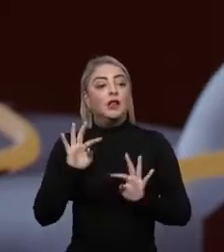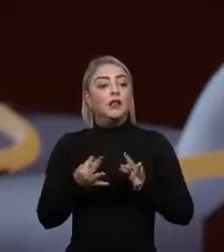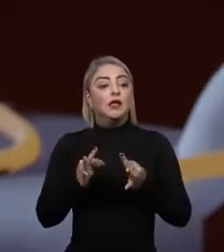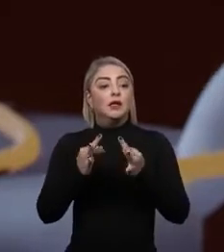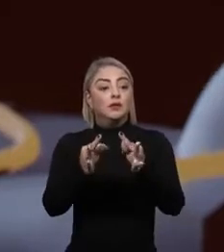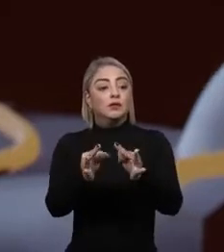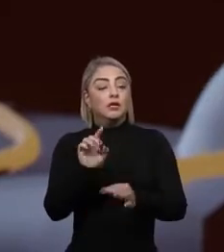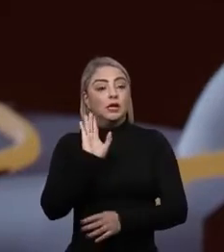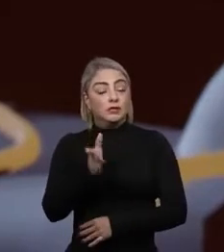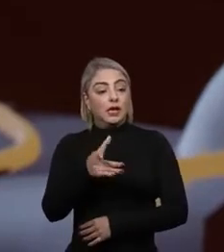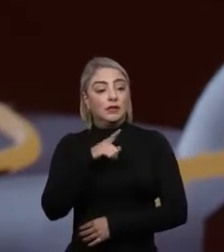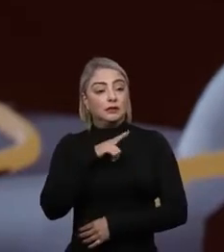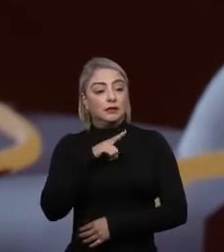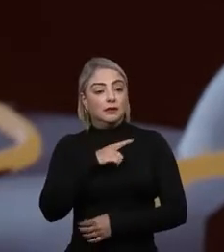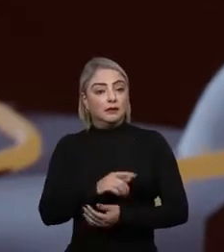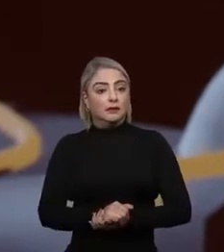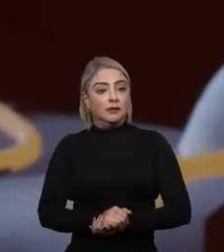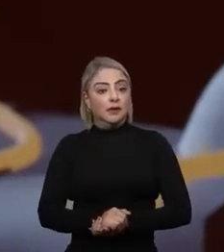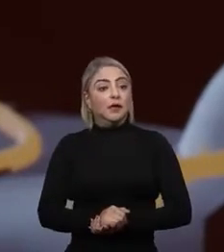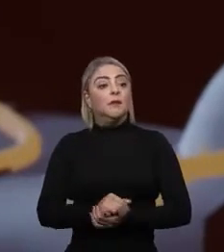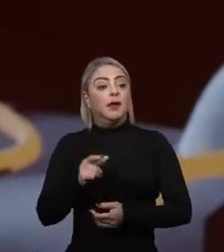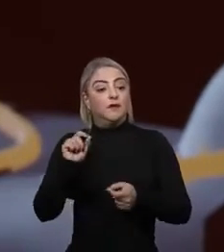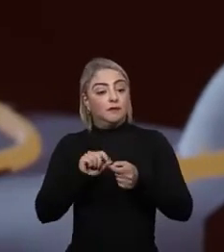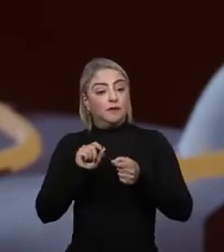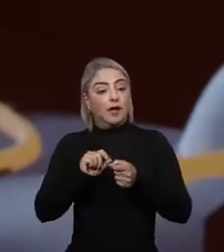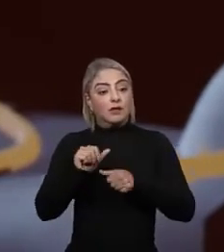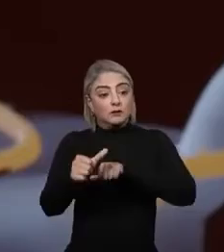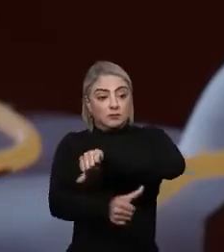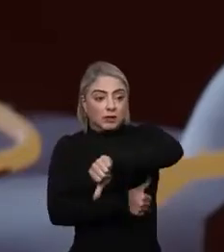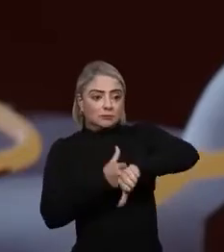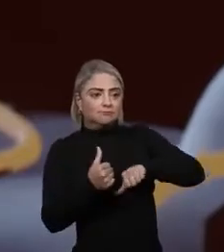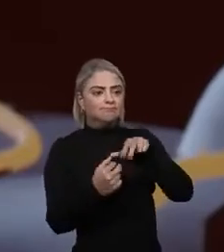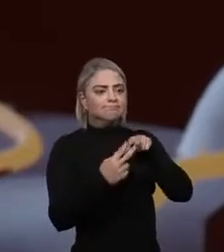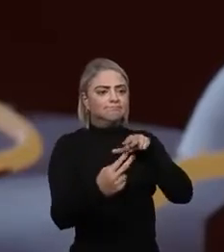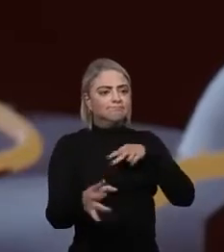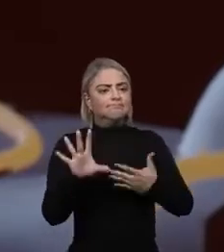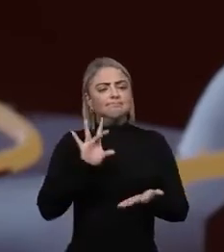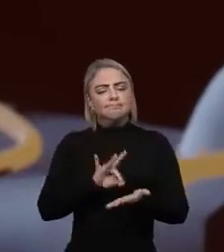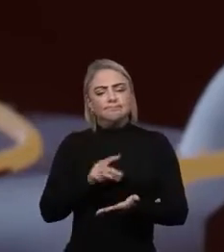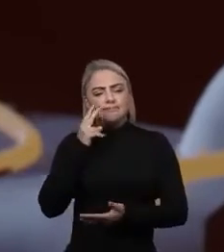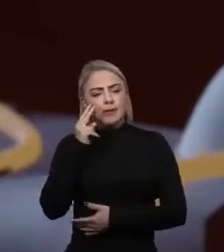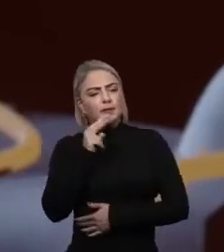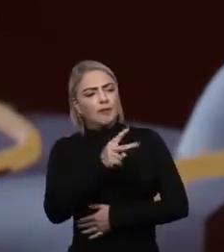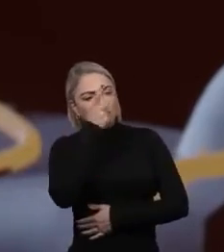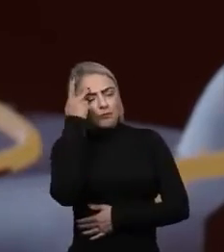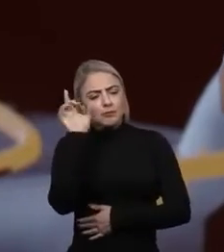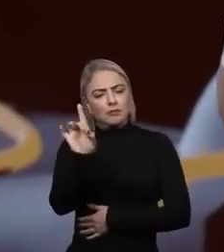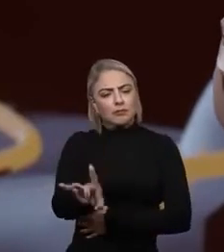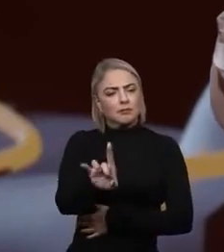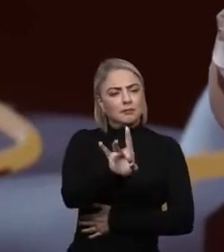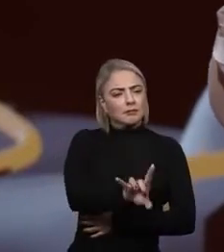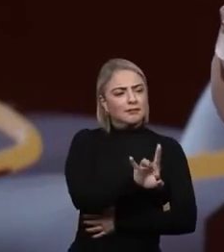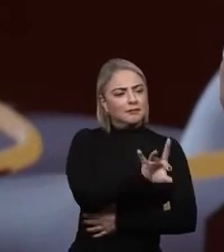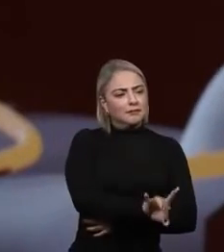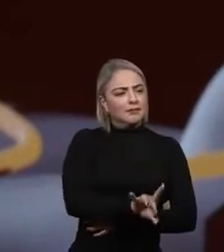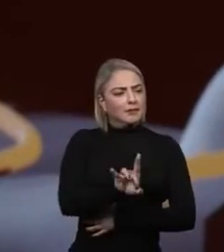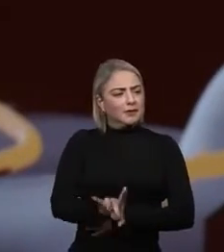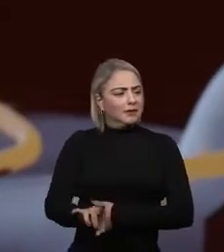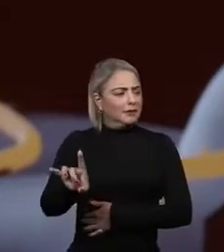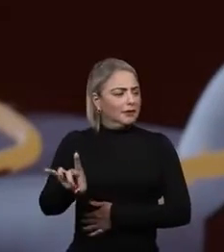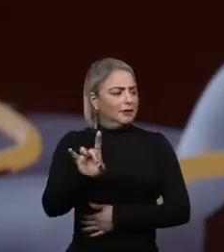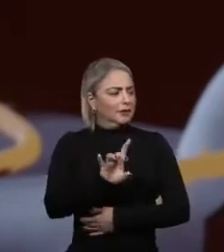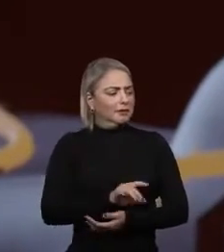naquilo que já existe. Para que a gente faça uma transformação digital efetiva, a gente tem que olhar para as pessoas e atuar como pessoas na